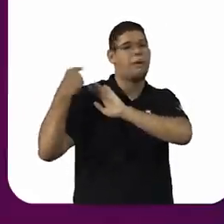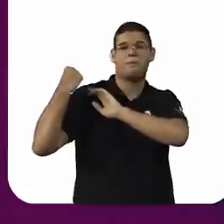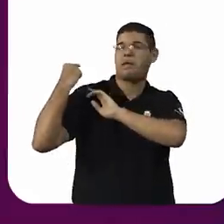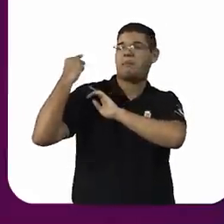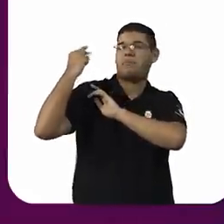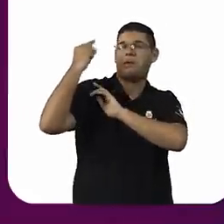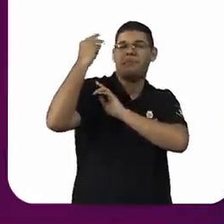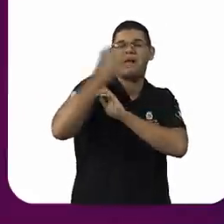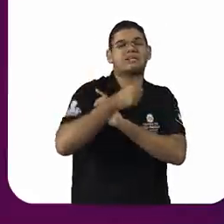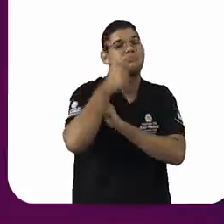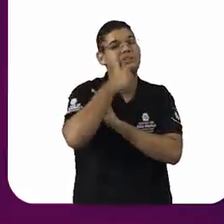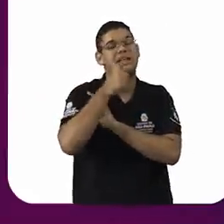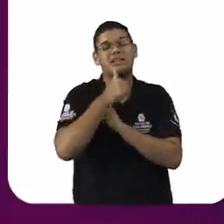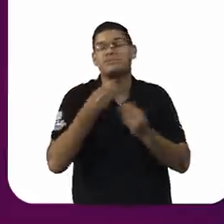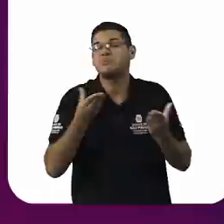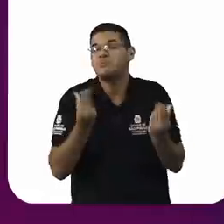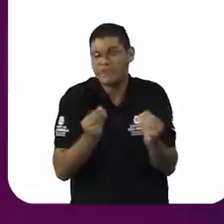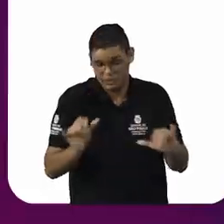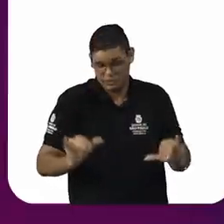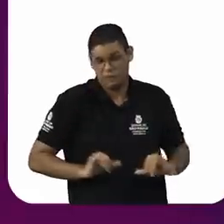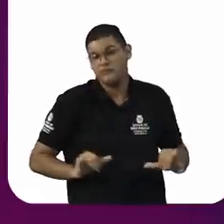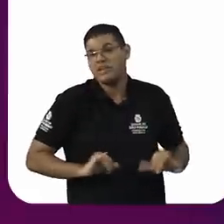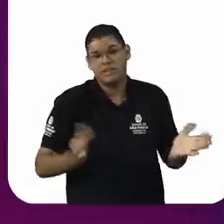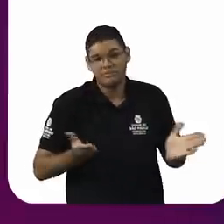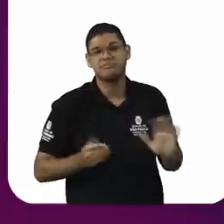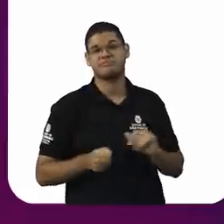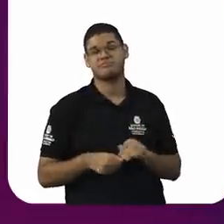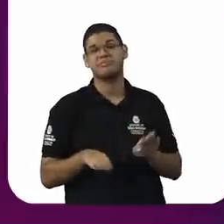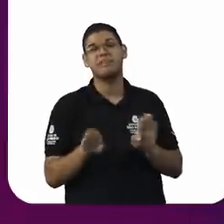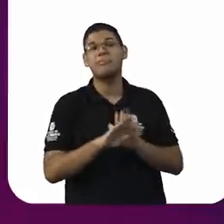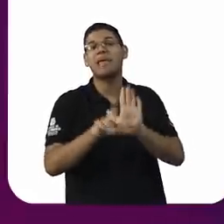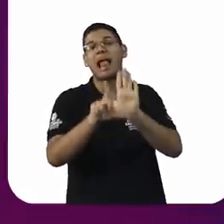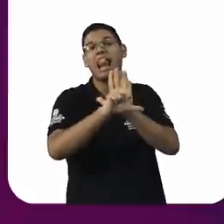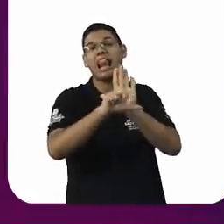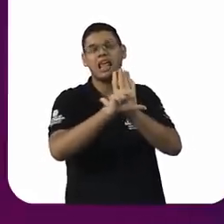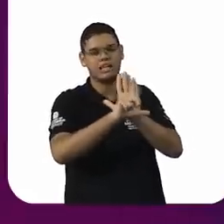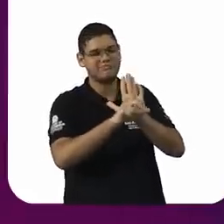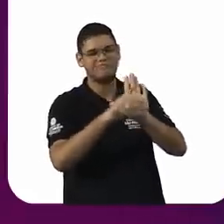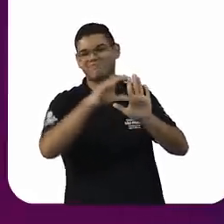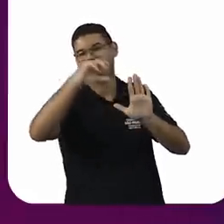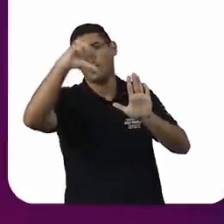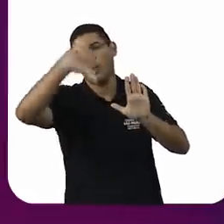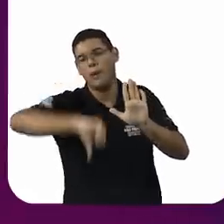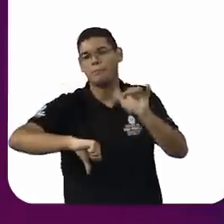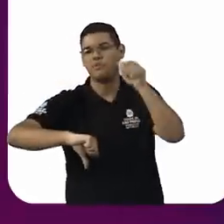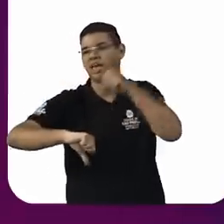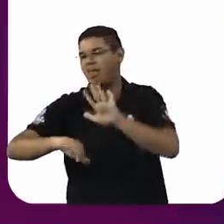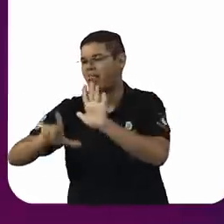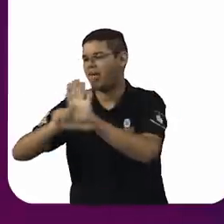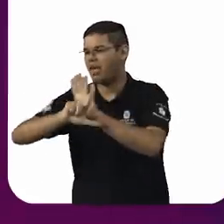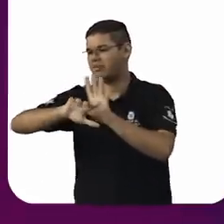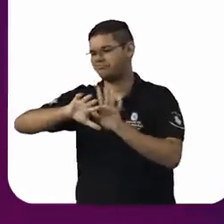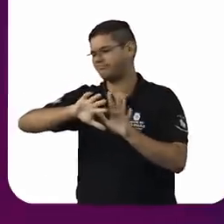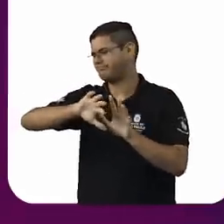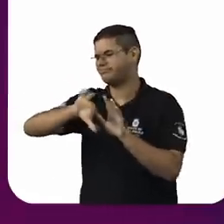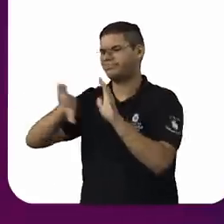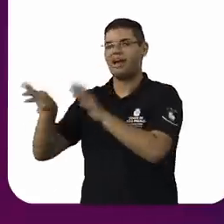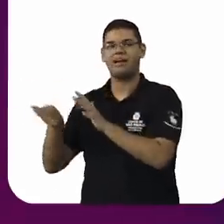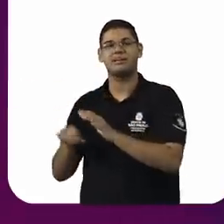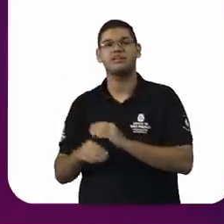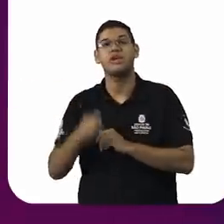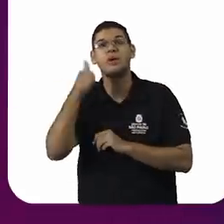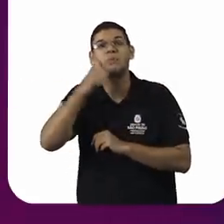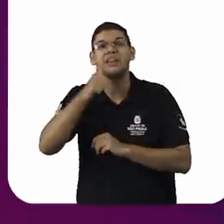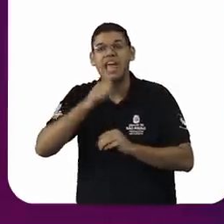legislações que as excluíram dos espaços de poder, dos espaços de liderança, que retiraram a sua